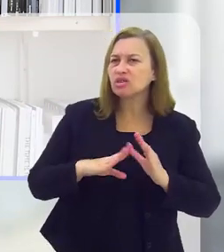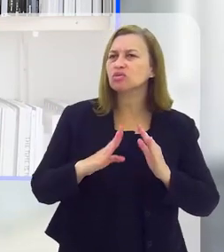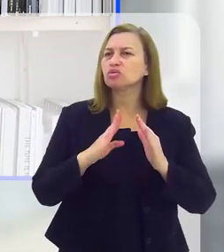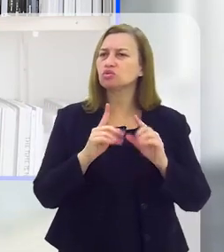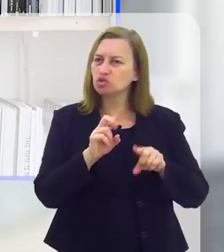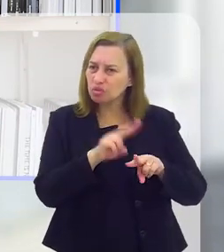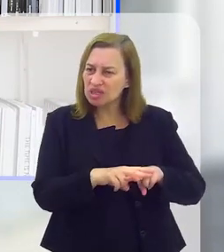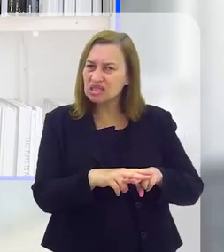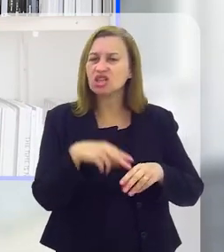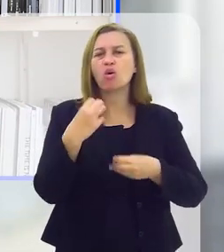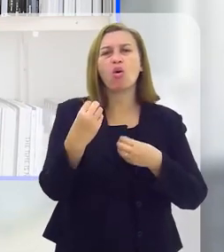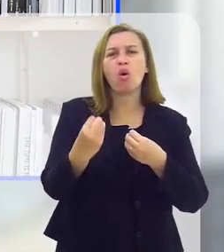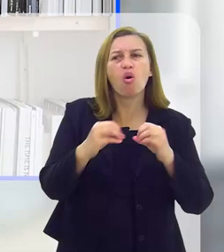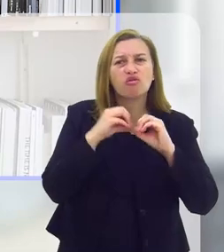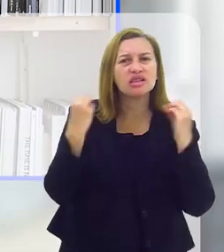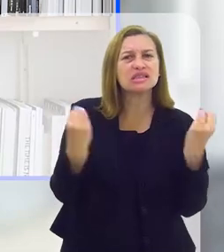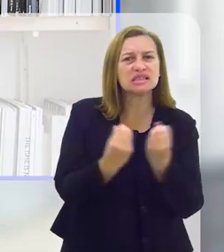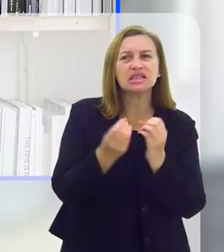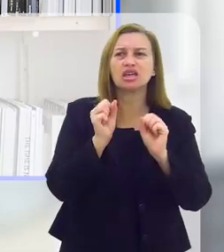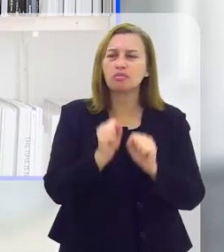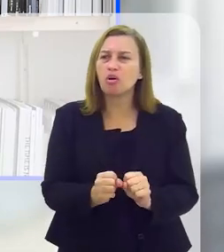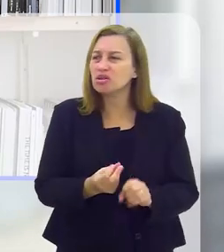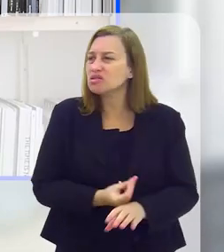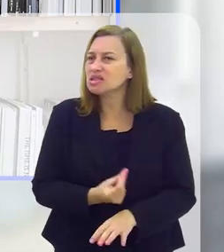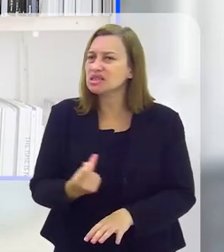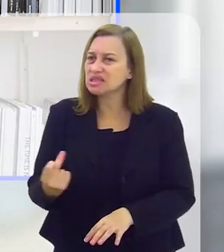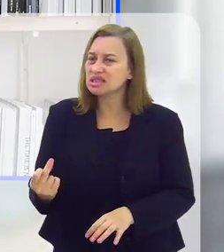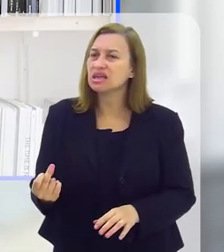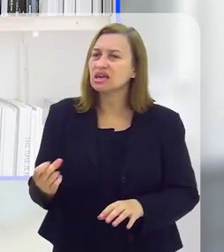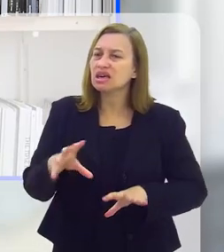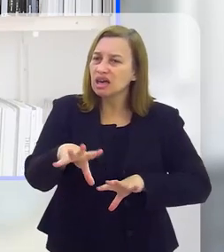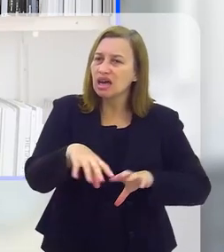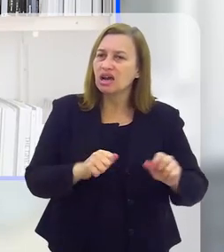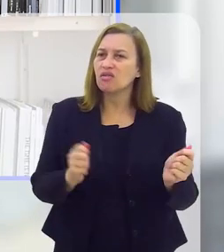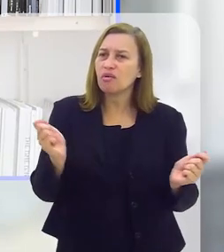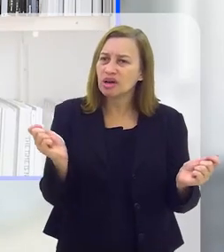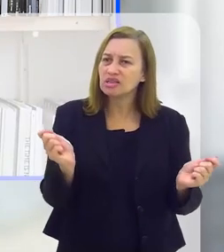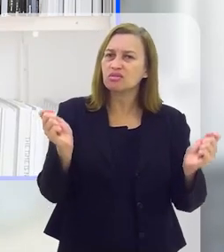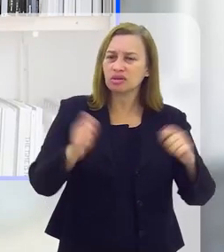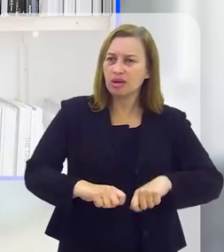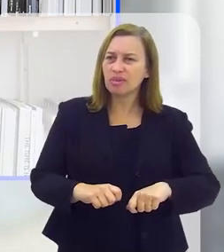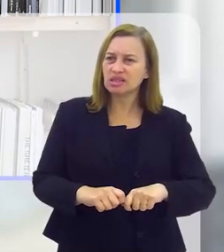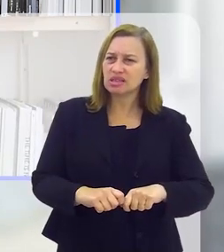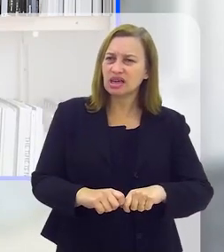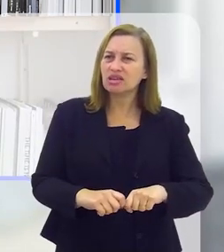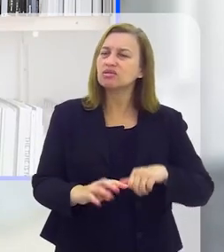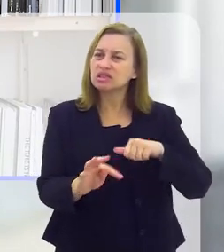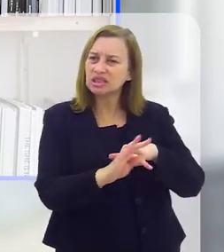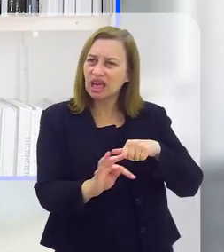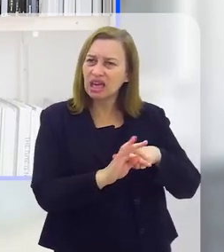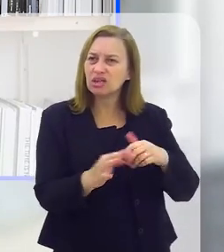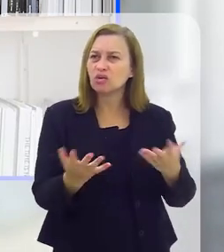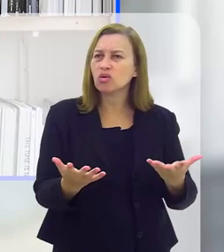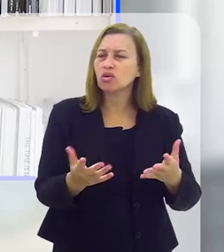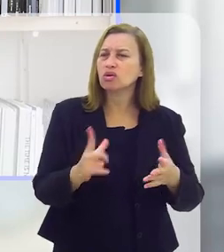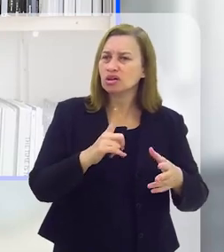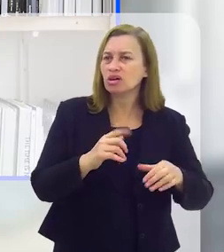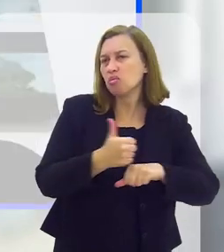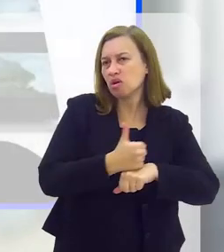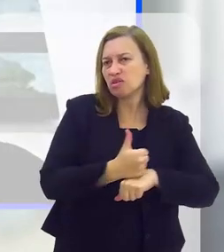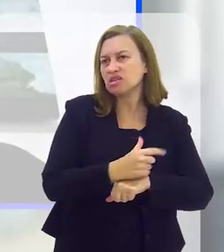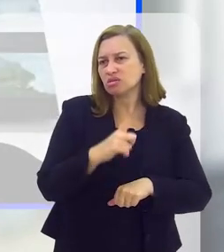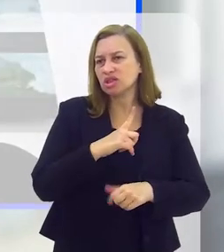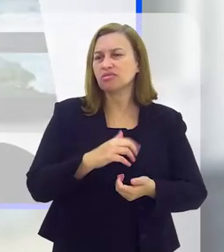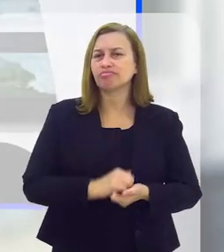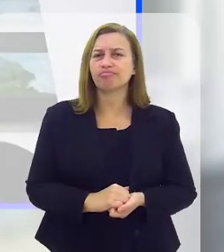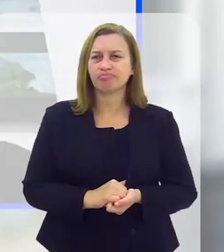possível fazer esse tipo de trabalho dentro dos presídios, assim, enfim, oficinas que eles possam sair dali capacitados tecnicamente,